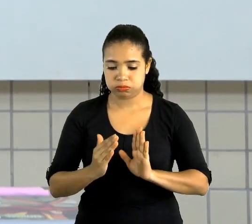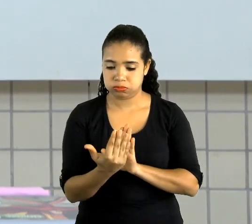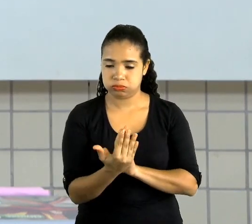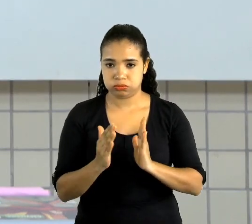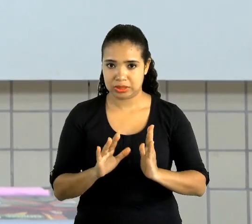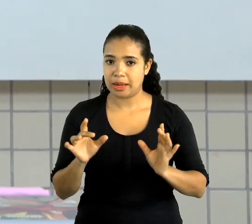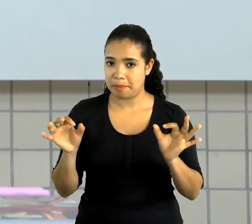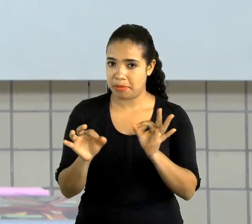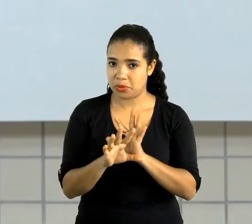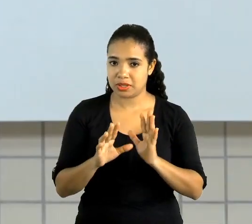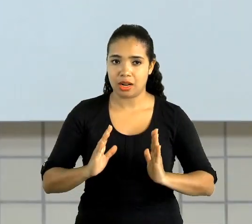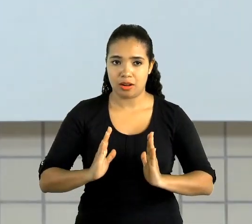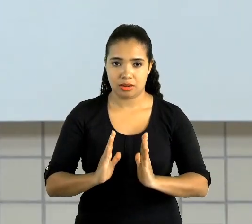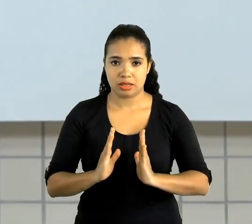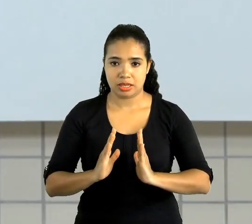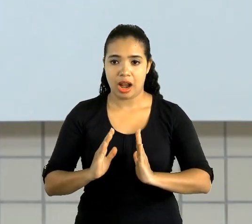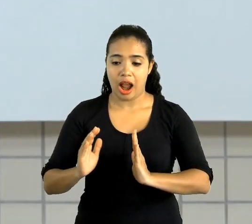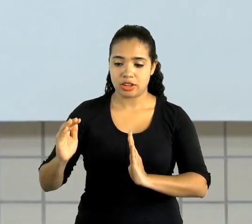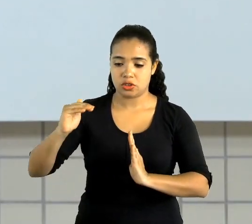Muito linda.